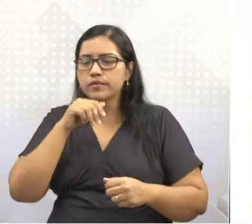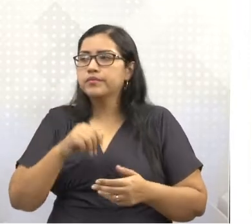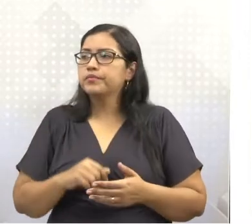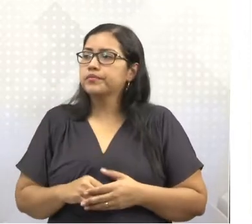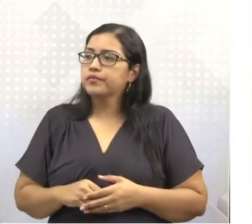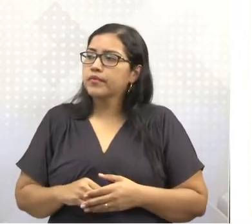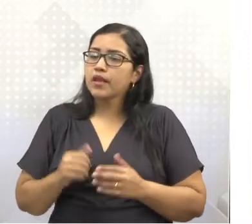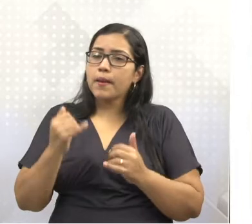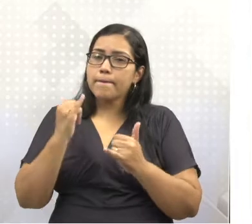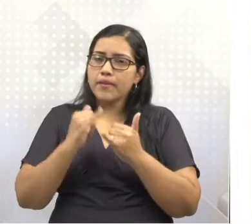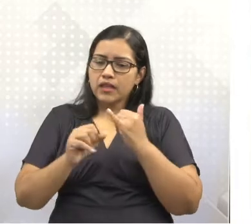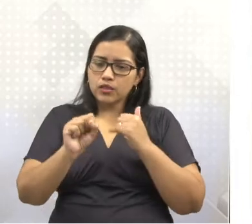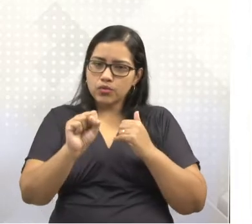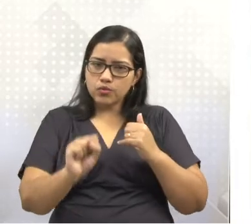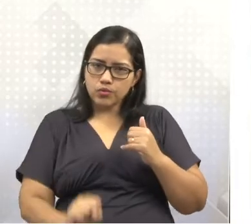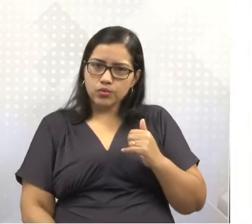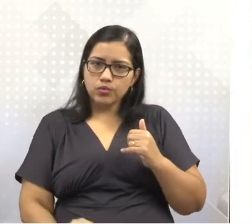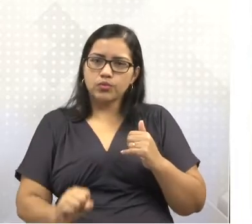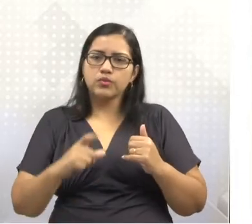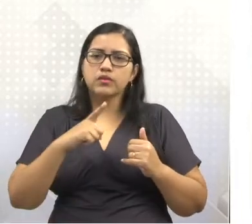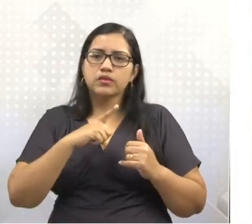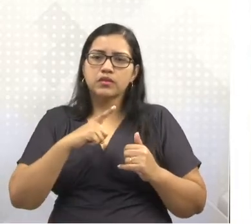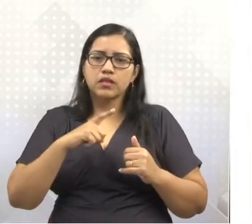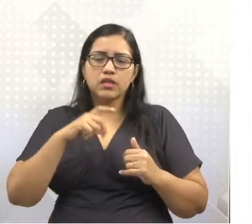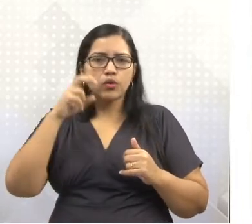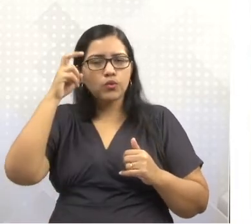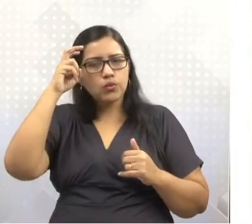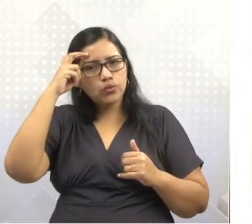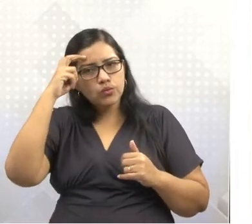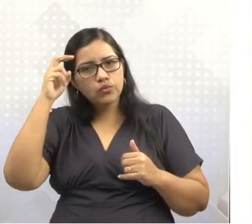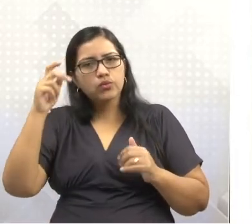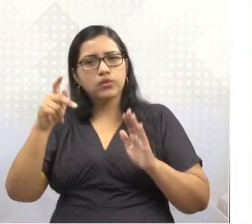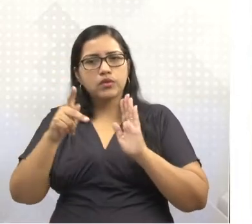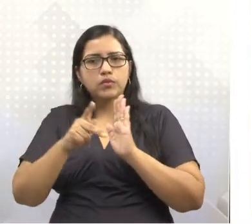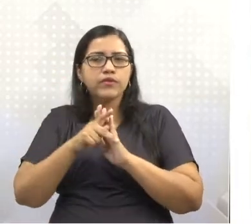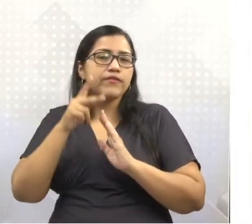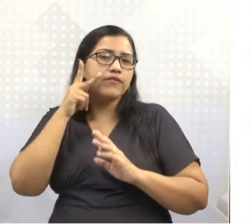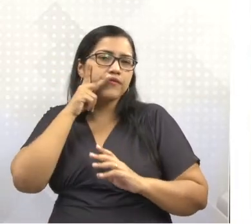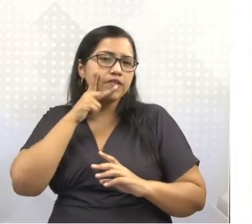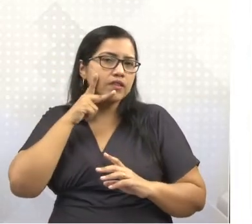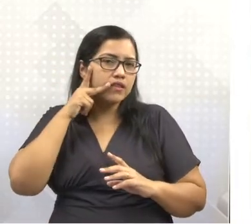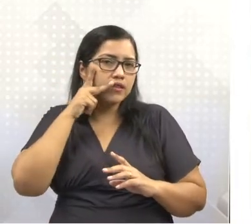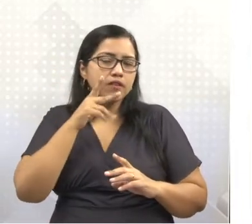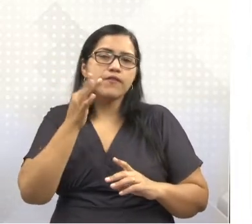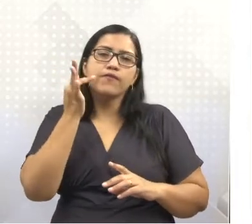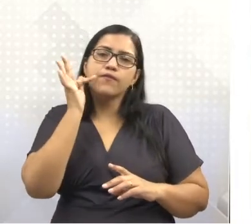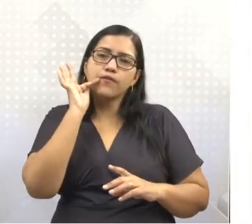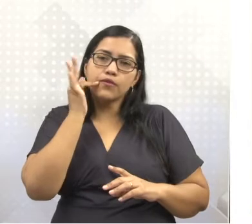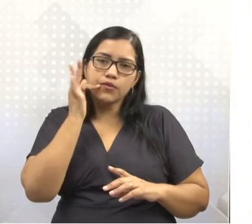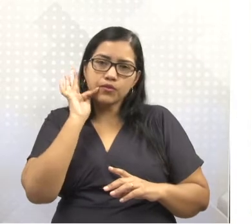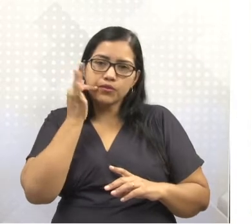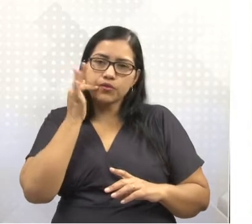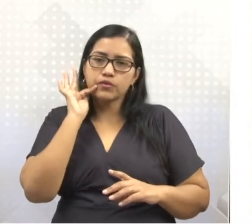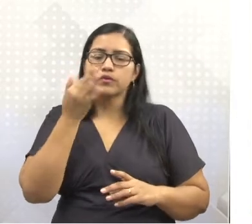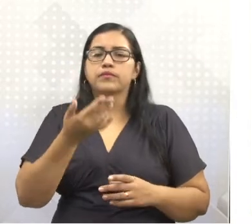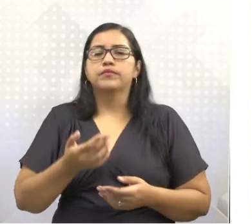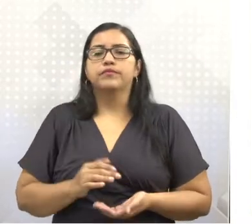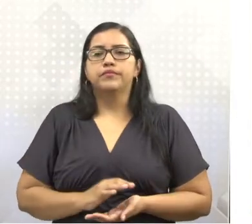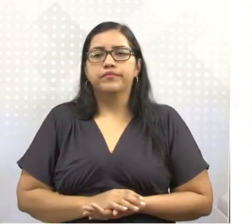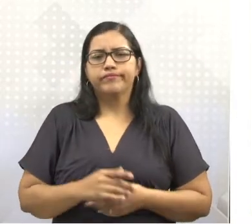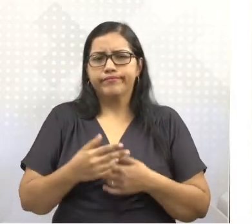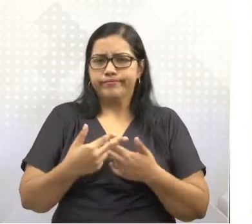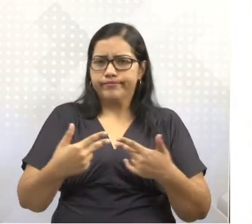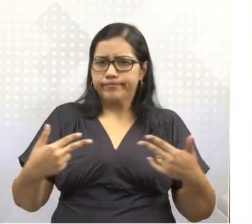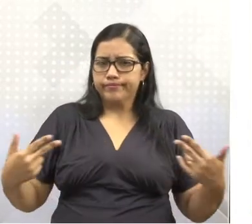nós vamos ver uma agricultura mediterrânea, como as vinhas, as frutas e as leguminosas. E